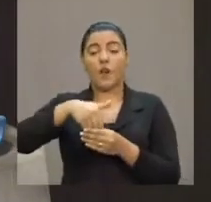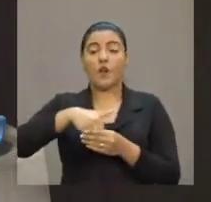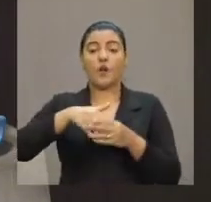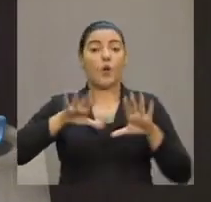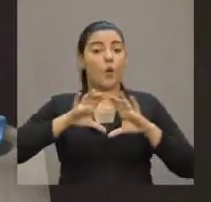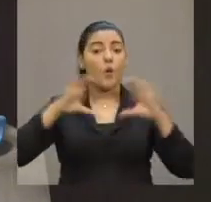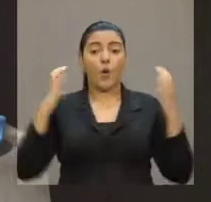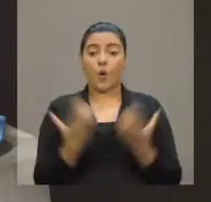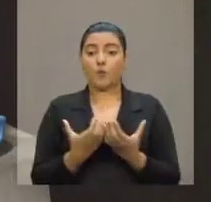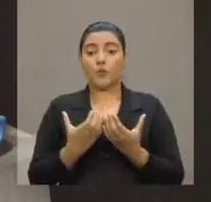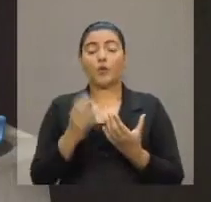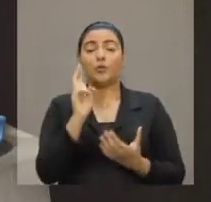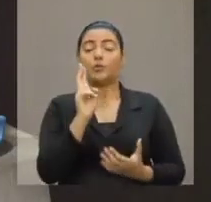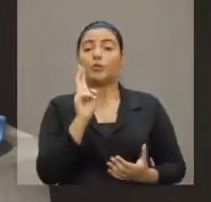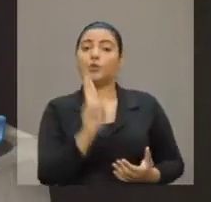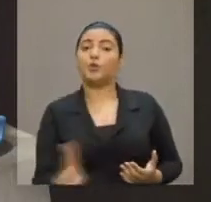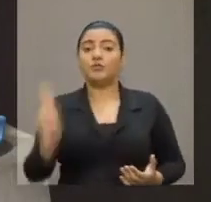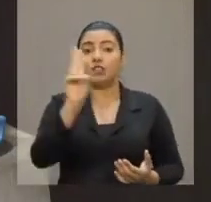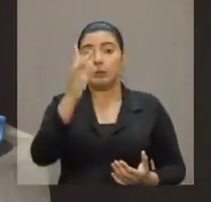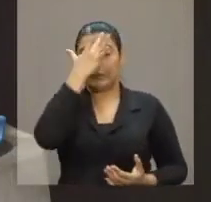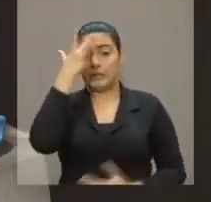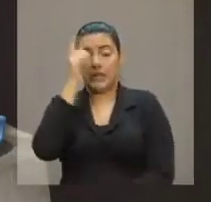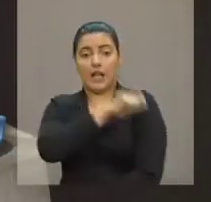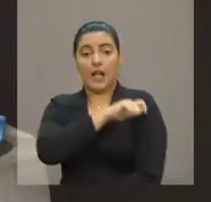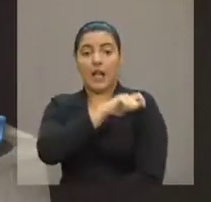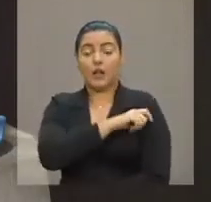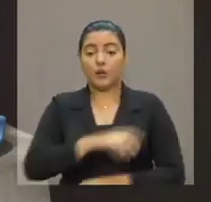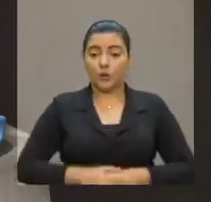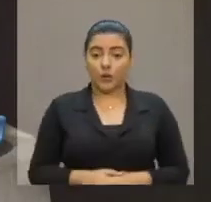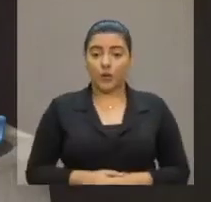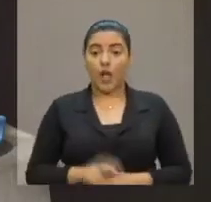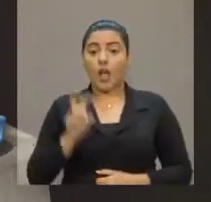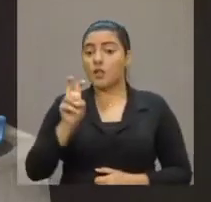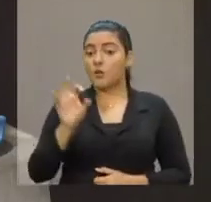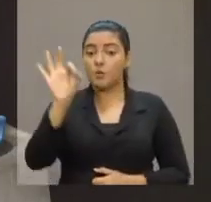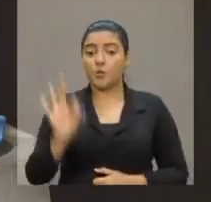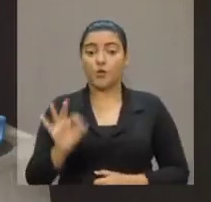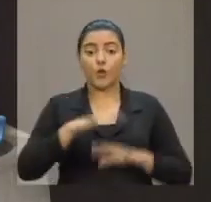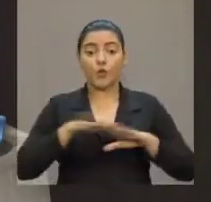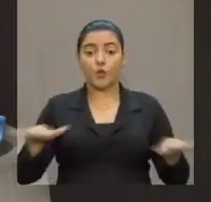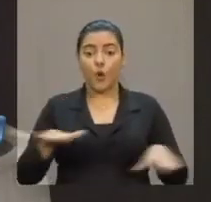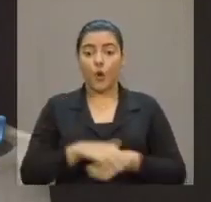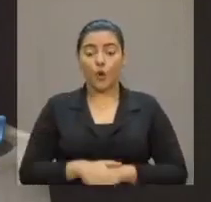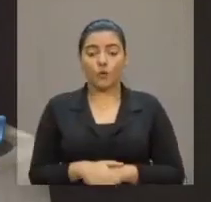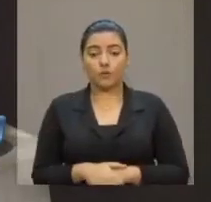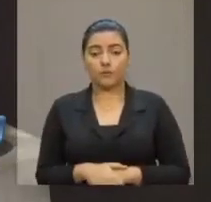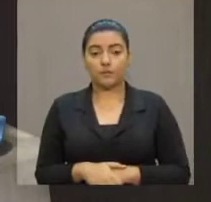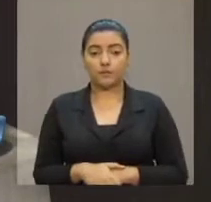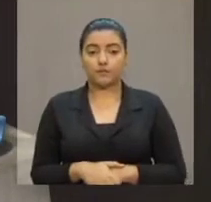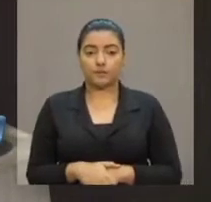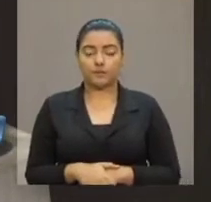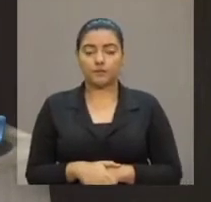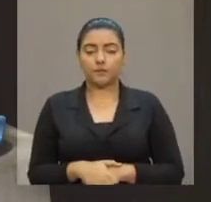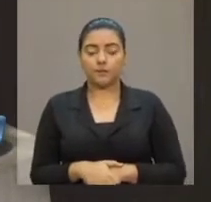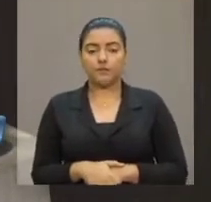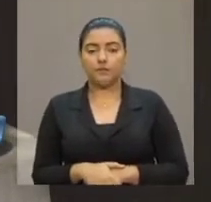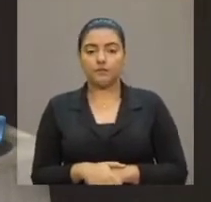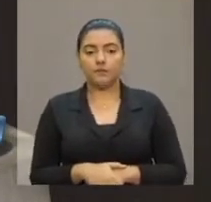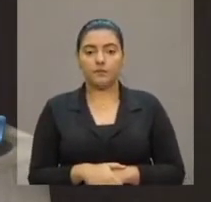comunidade universitária. 5% dos votos da comunidade universitária.